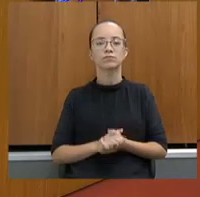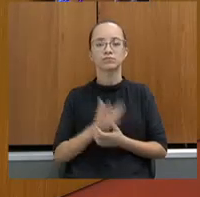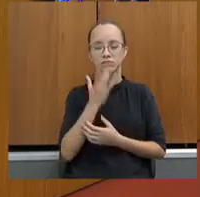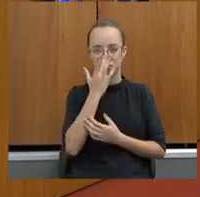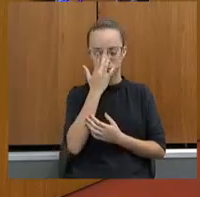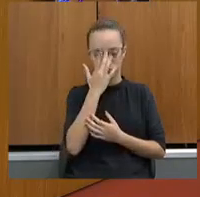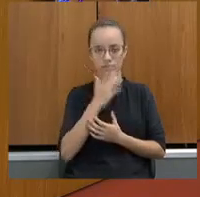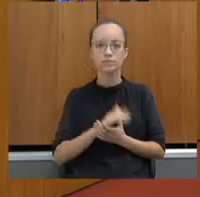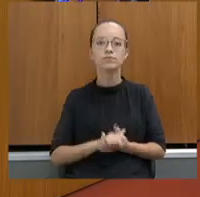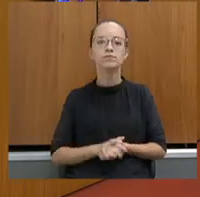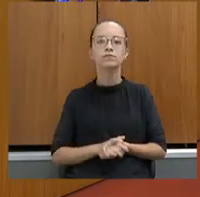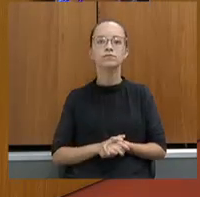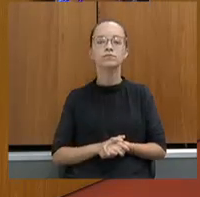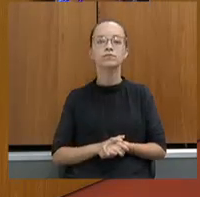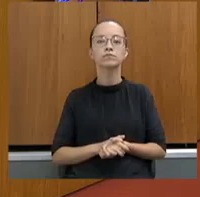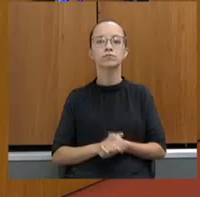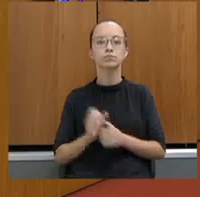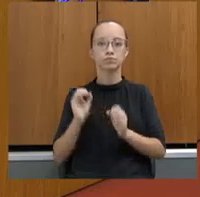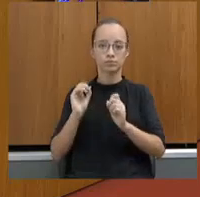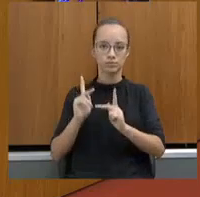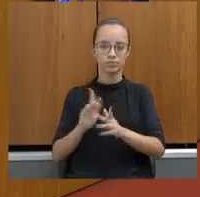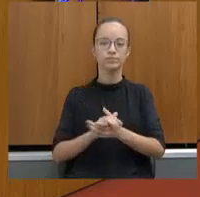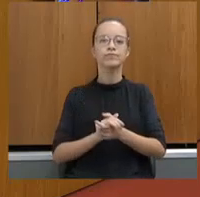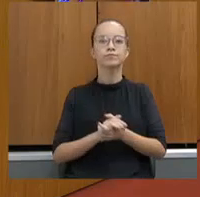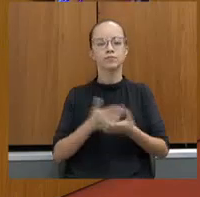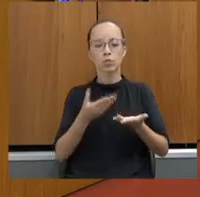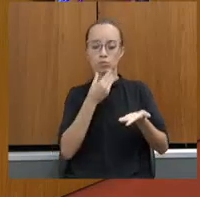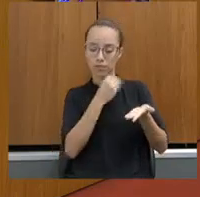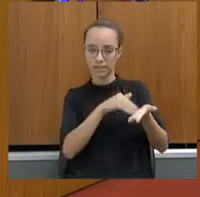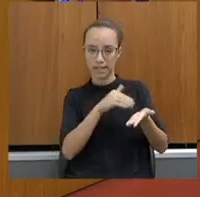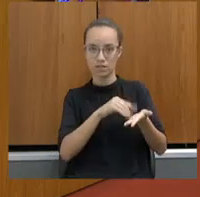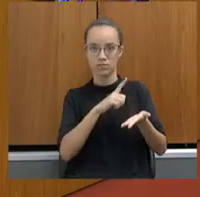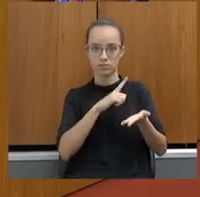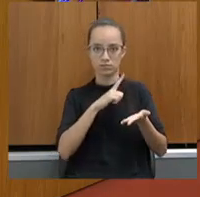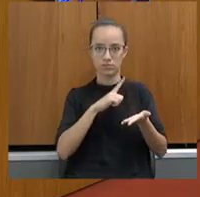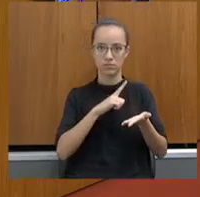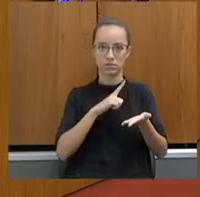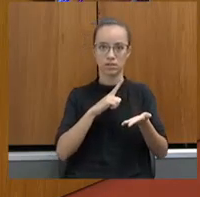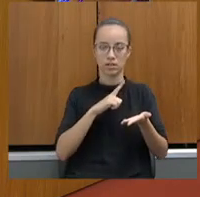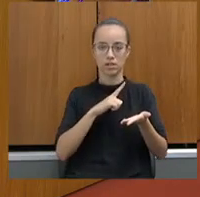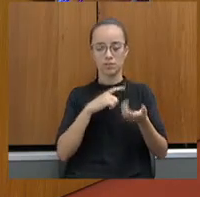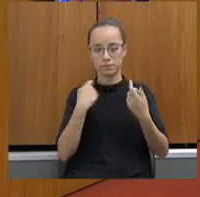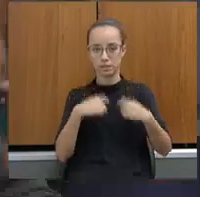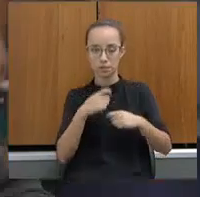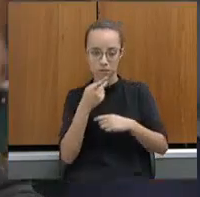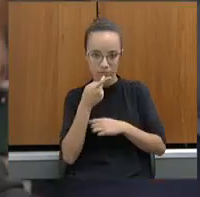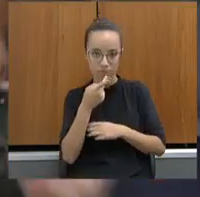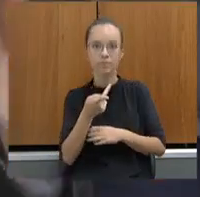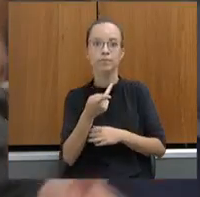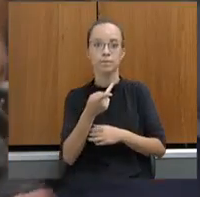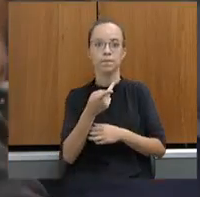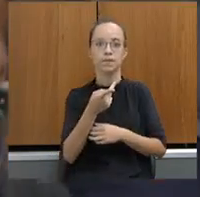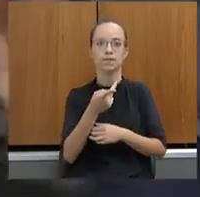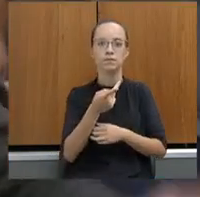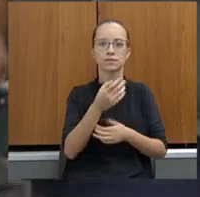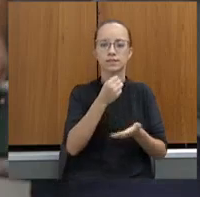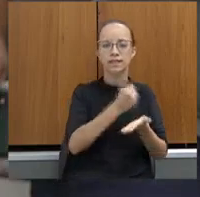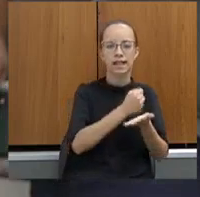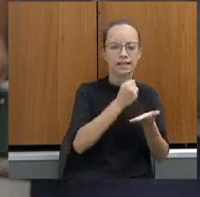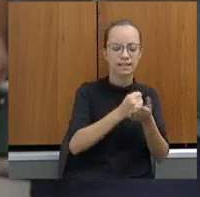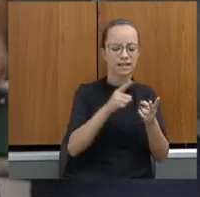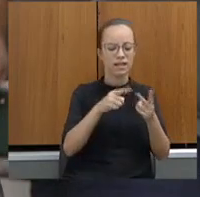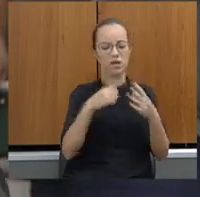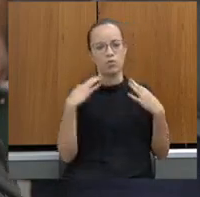Secretário, ainda temos alguns, um registro a fazer, nós falamos aqui da carteira, falamos do